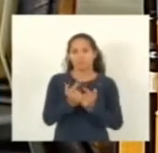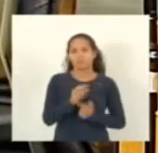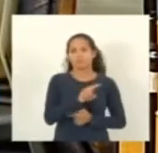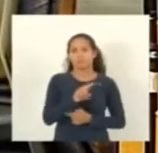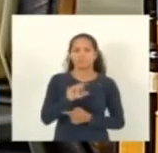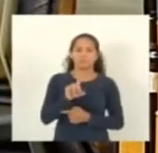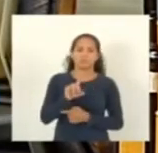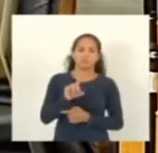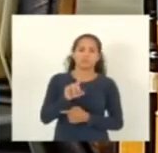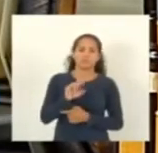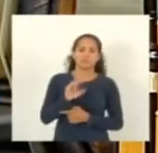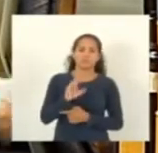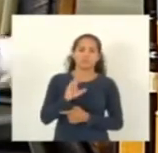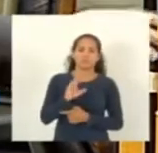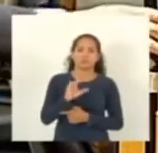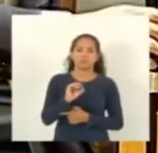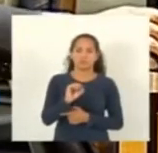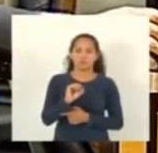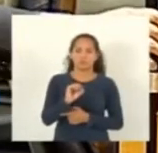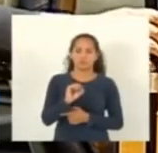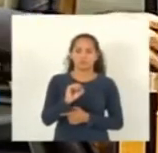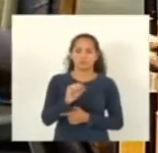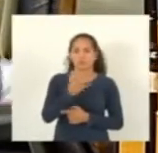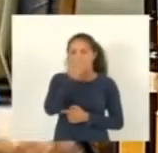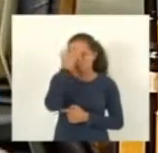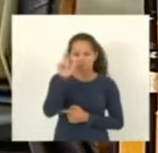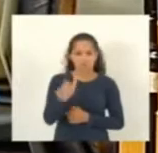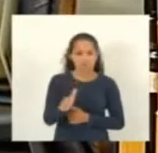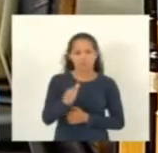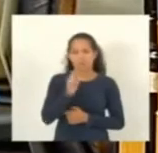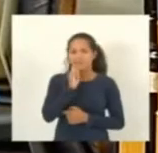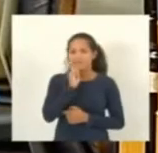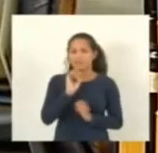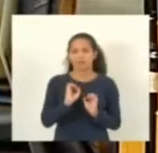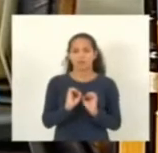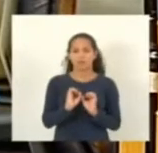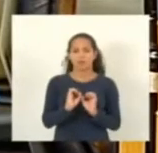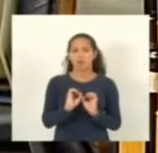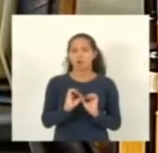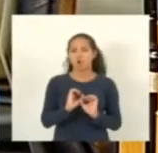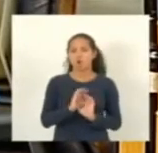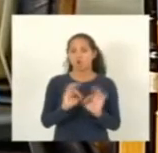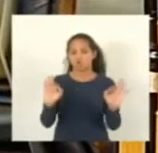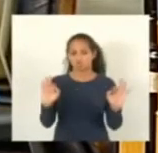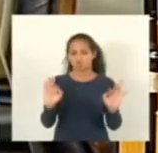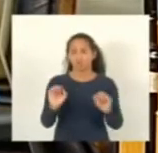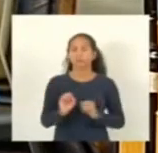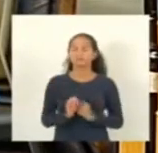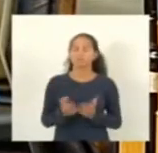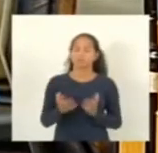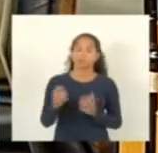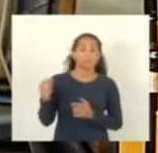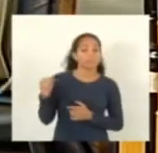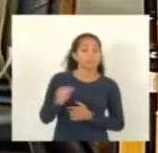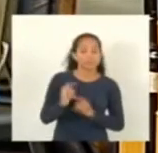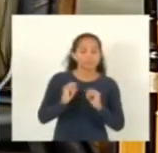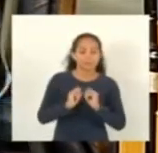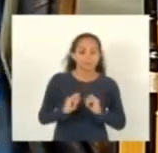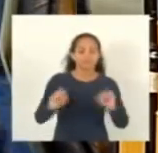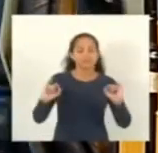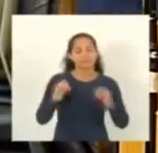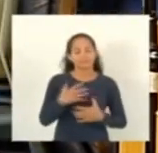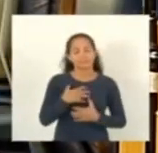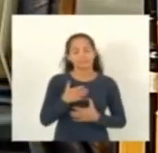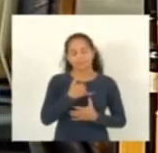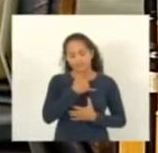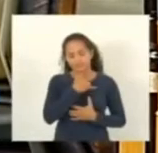Désio que é um exemplar servidor dessa casa e eu quero aqui deixar a minha